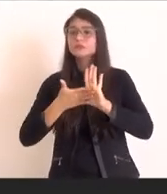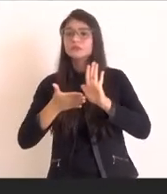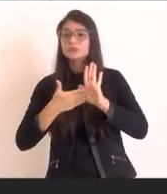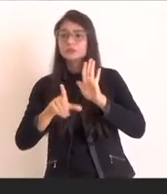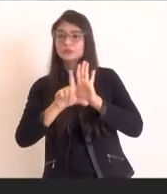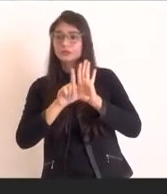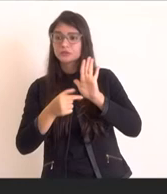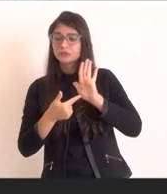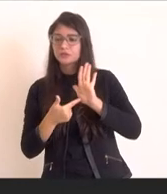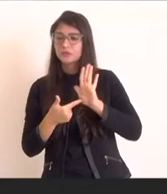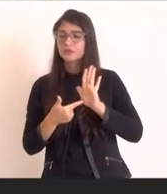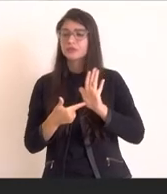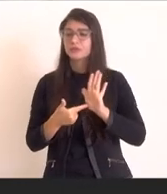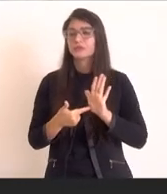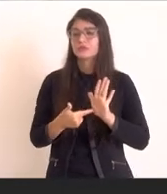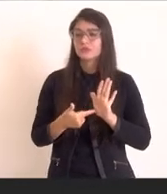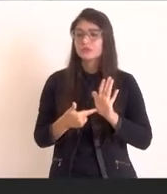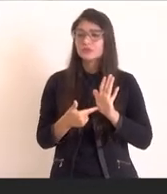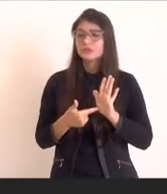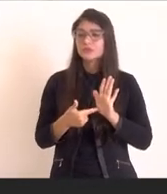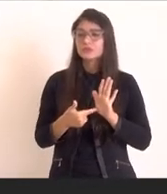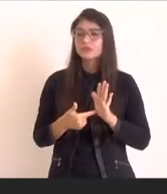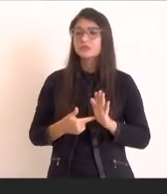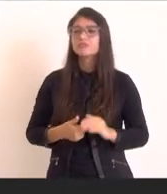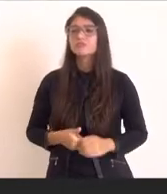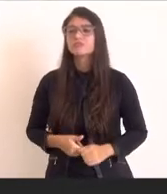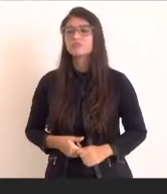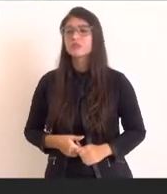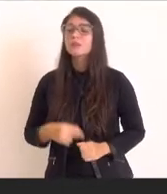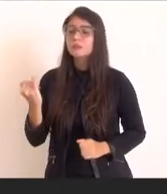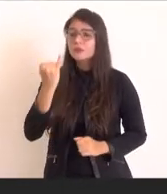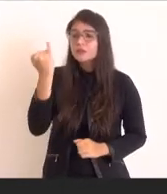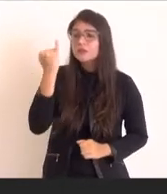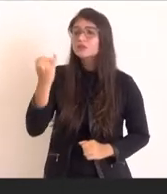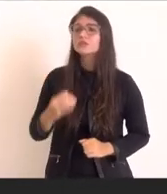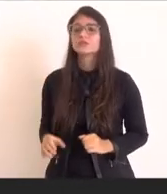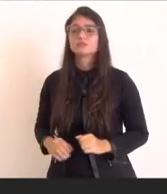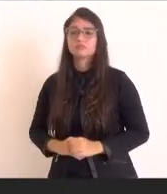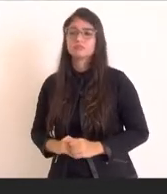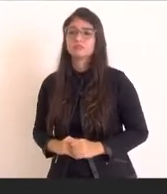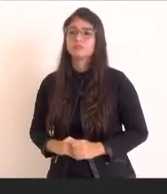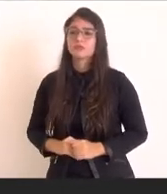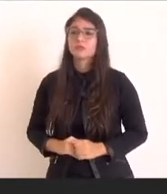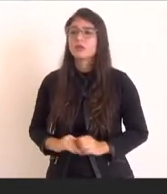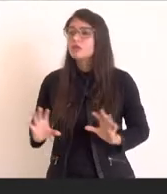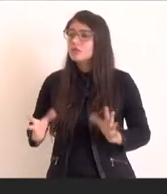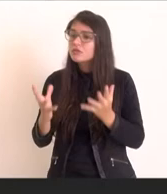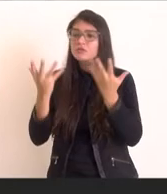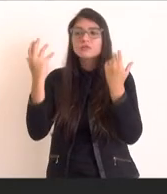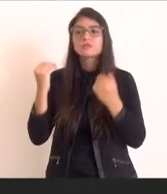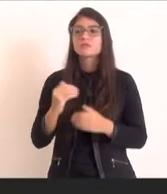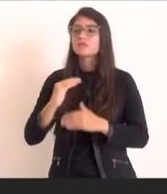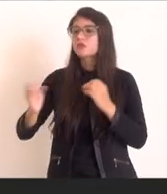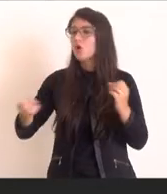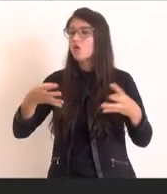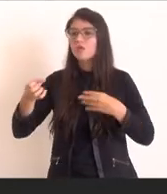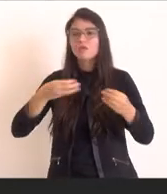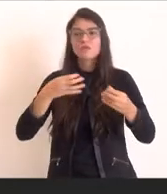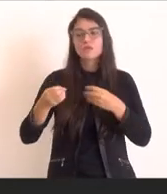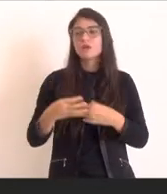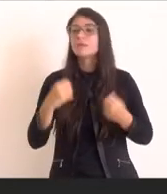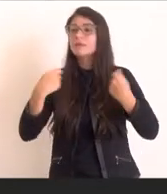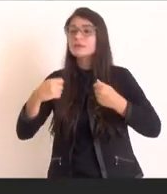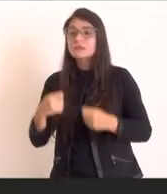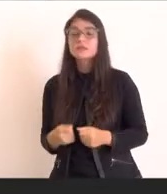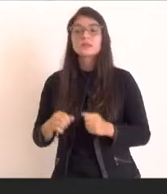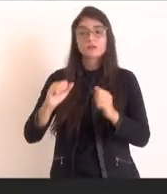compras públicas do Estado para a inovação. Então, acredito que se a gente conseguir aliar o Fundo Soberano